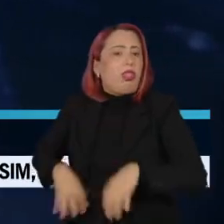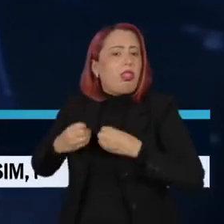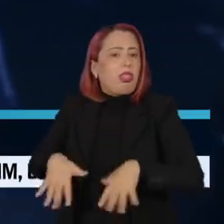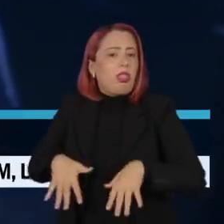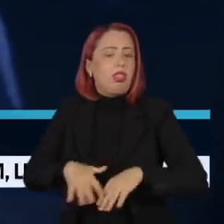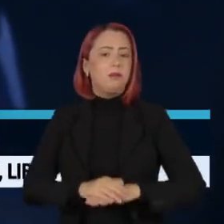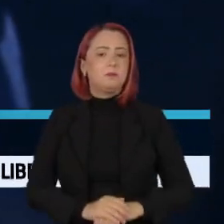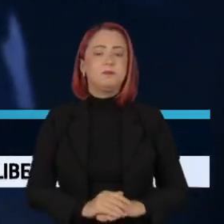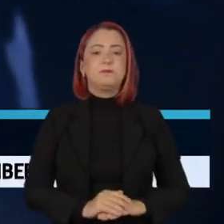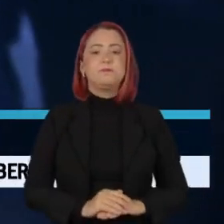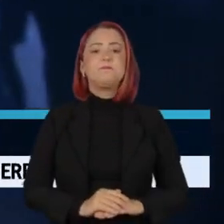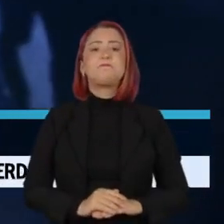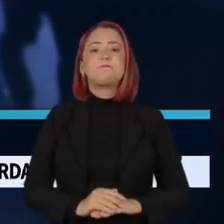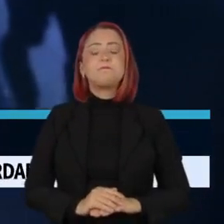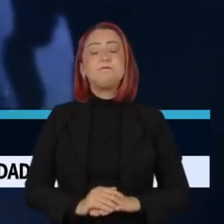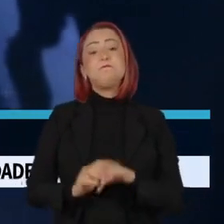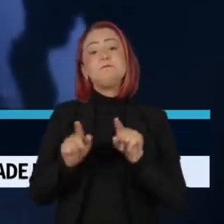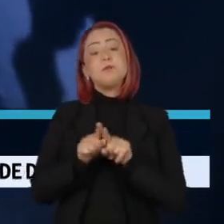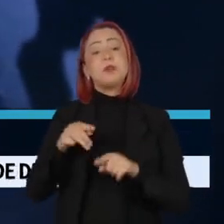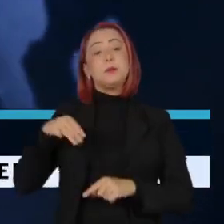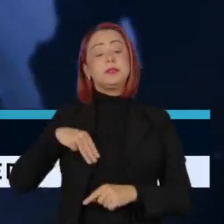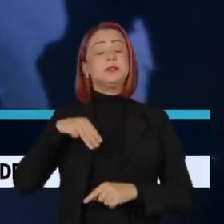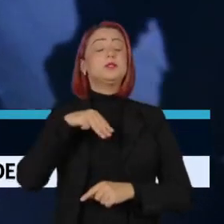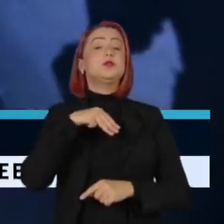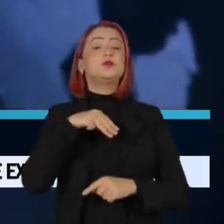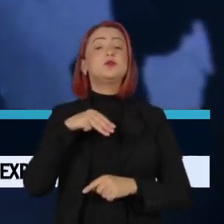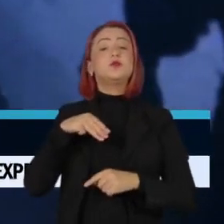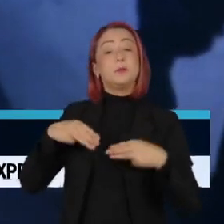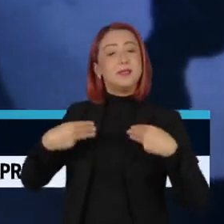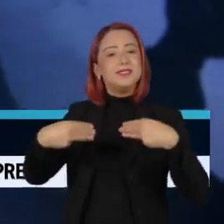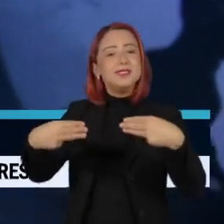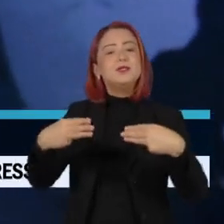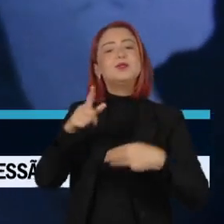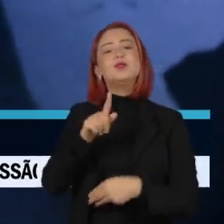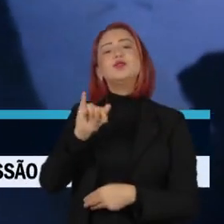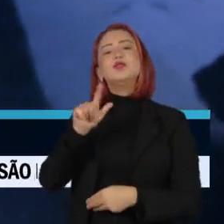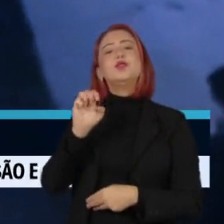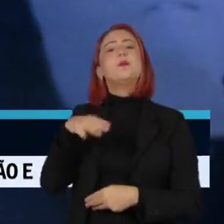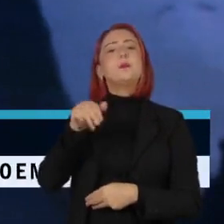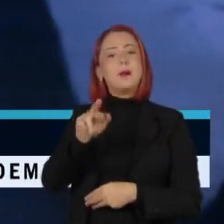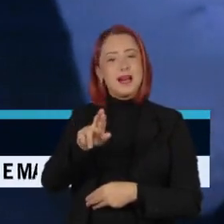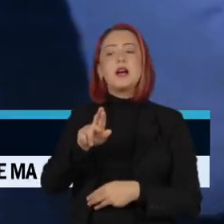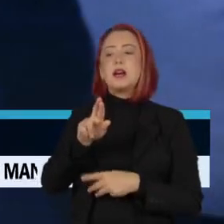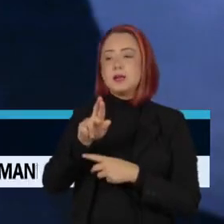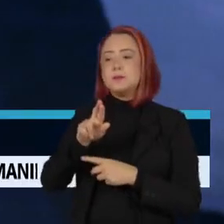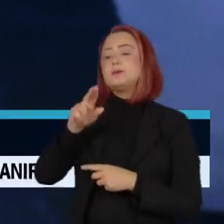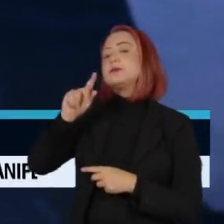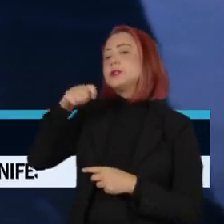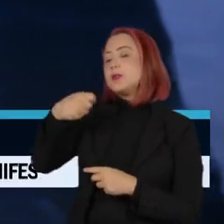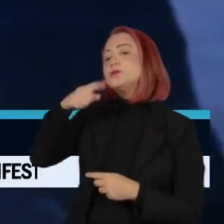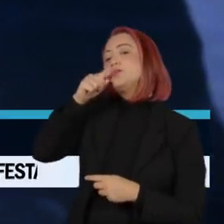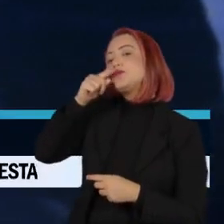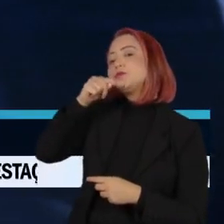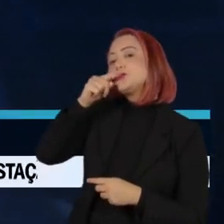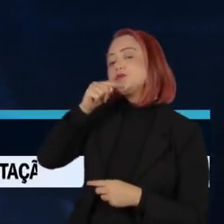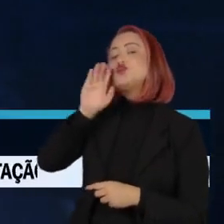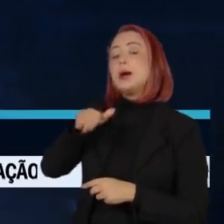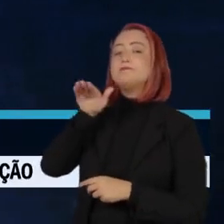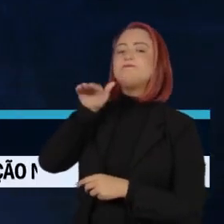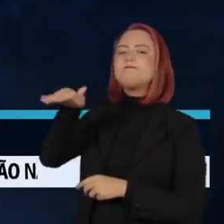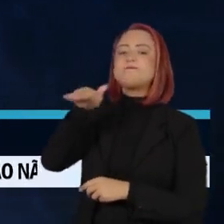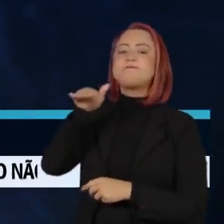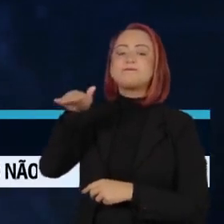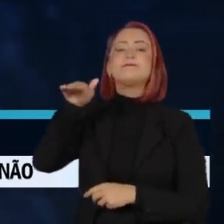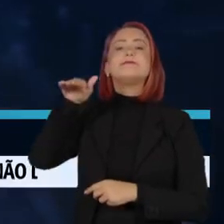O ministro Gilmar Mendes do Supremo Tribunal Federal determinou que a deputada Carla Zambelli seja ouvida imediatamente pela